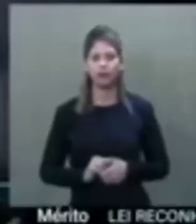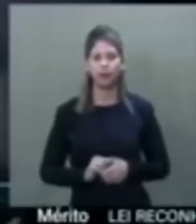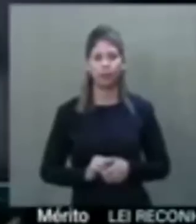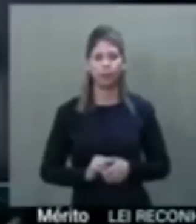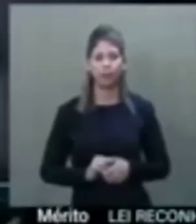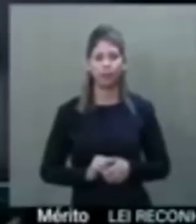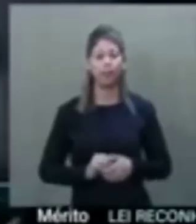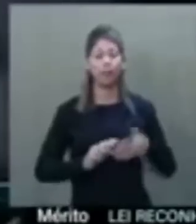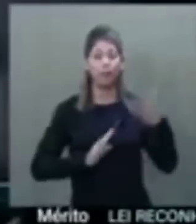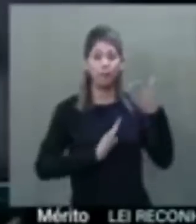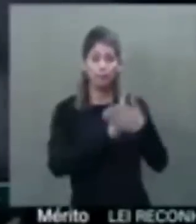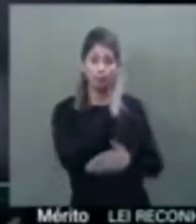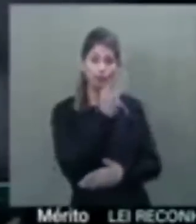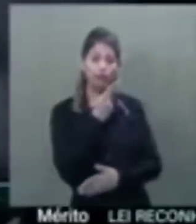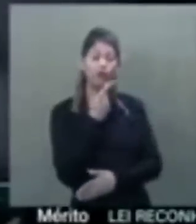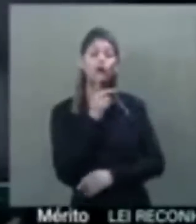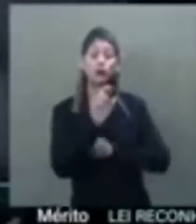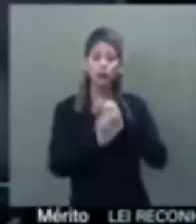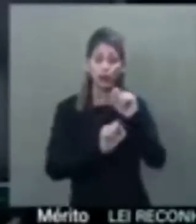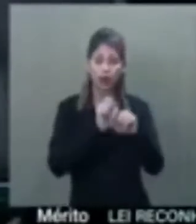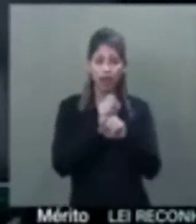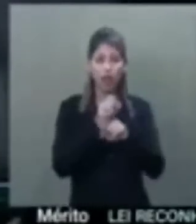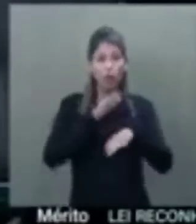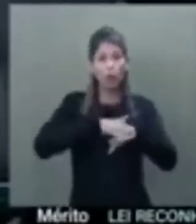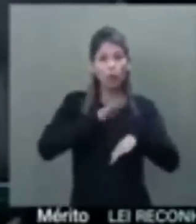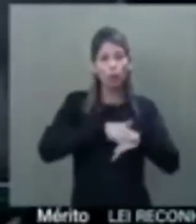Está aprovada a proposta em primeiro turno.